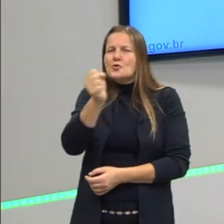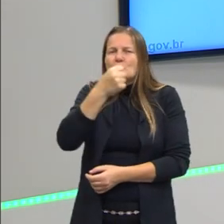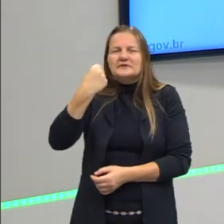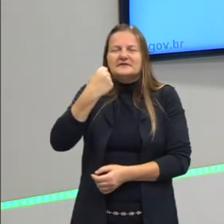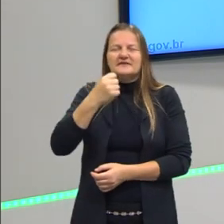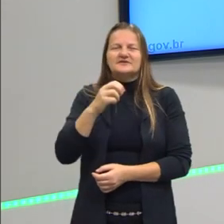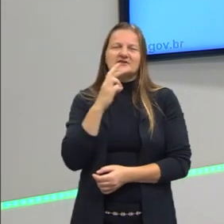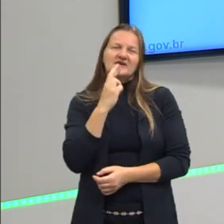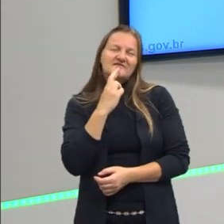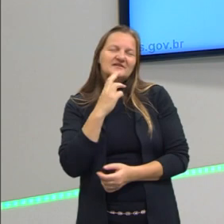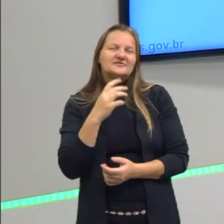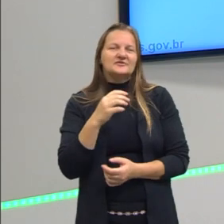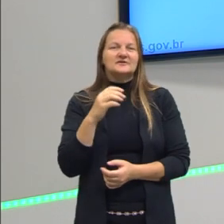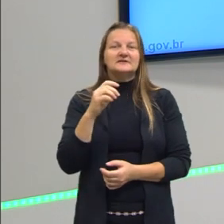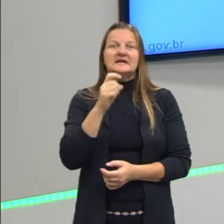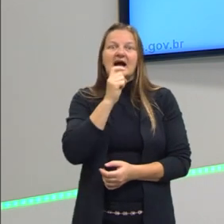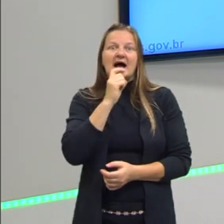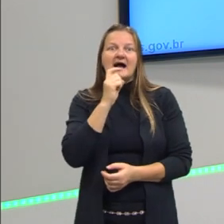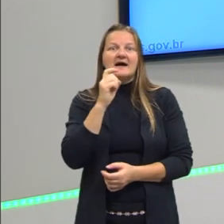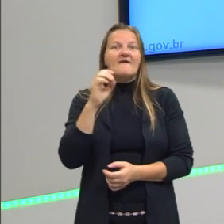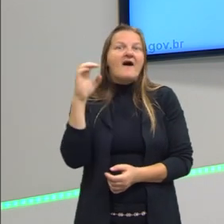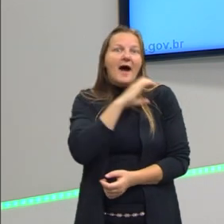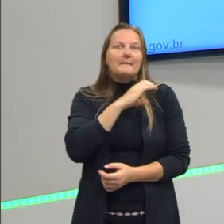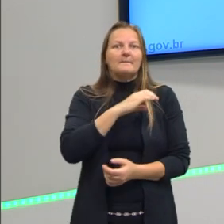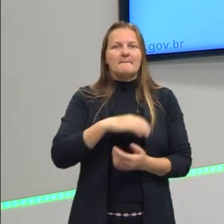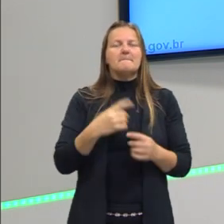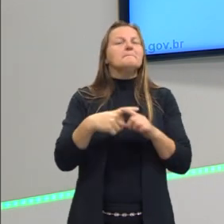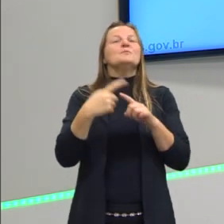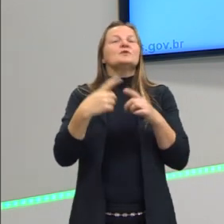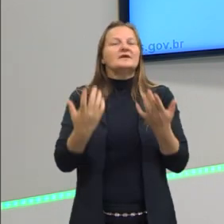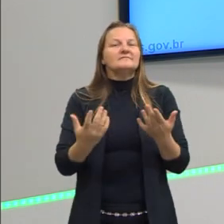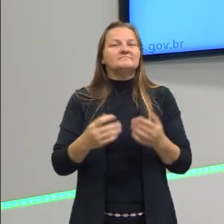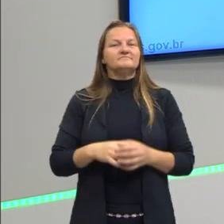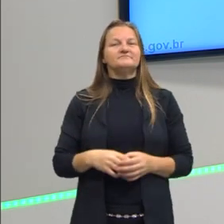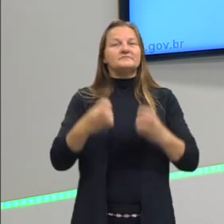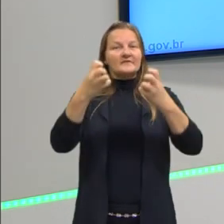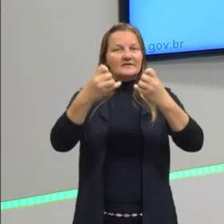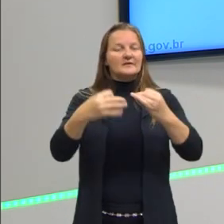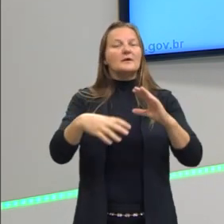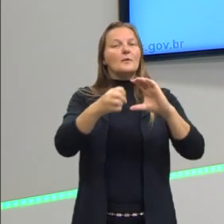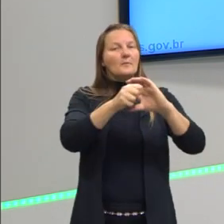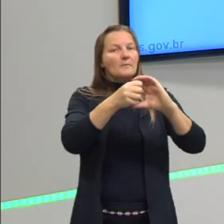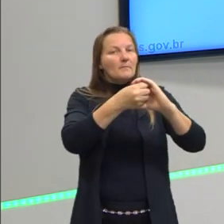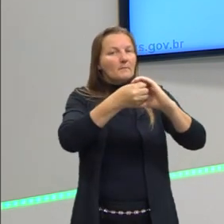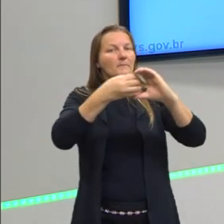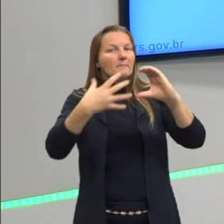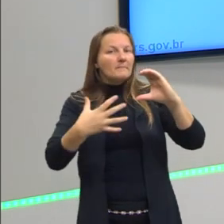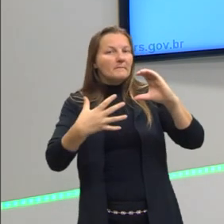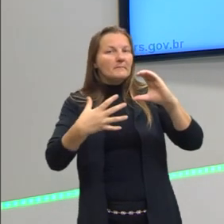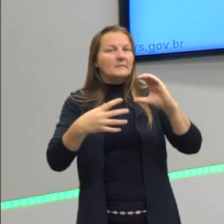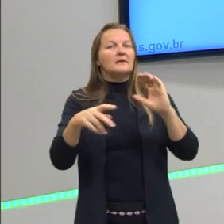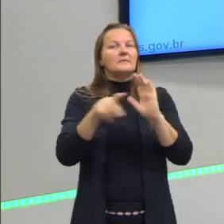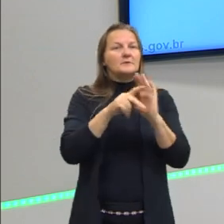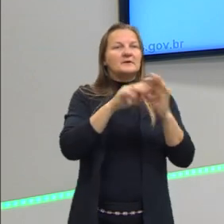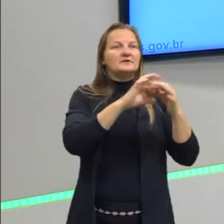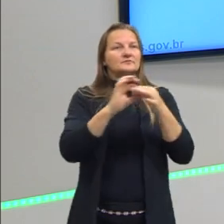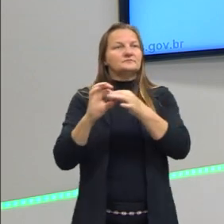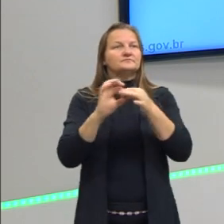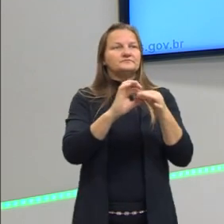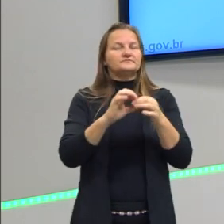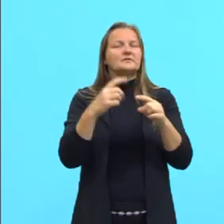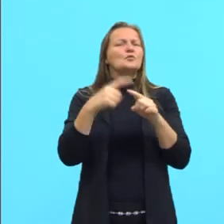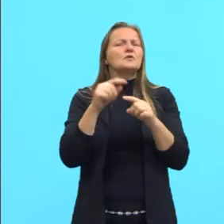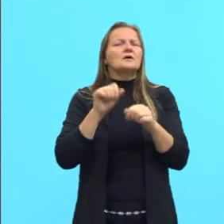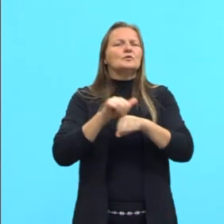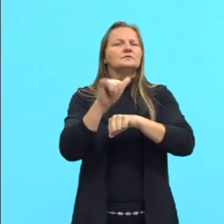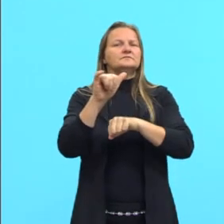ou refrigerante gele mais rápido. E isso a gente explica através das propriedades coligativas. Certo? O que